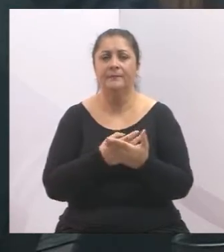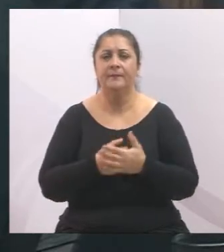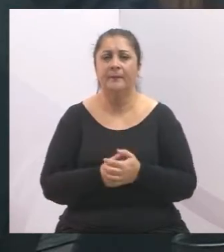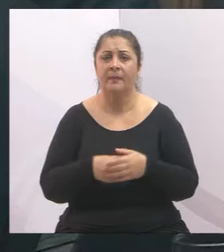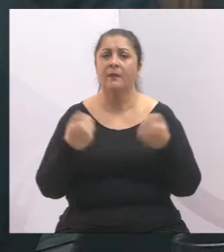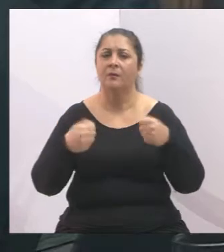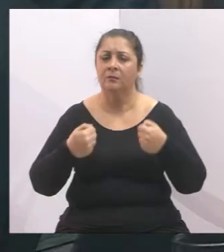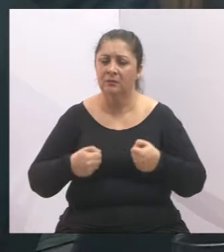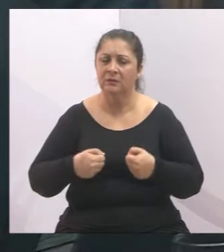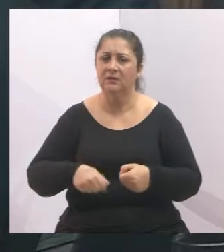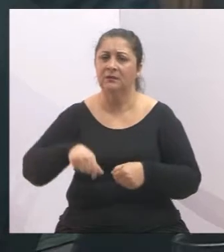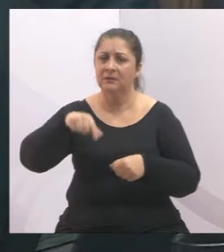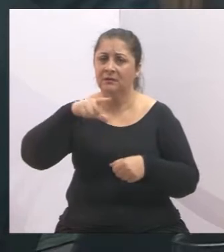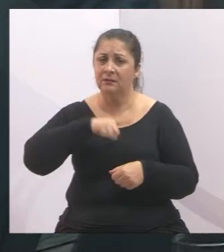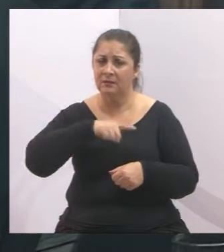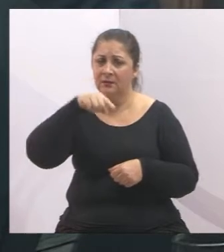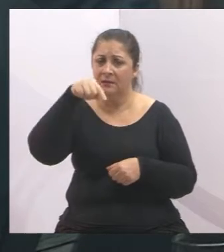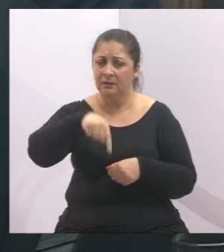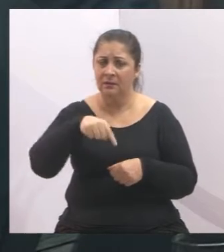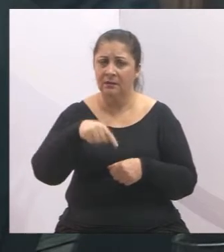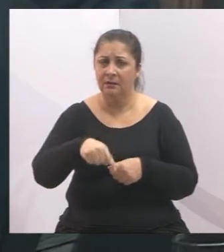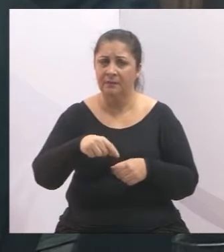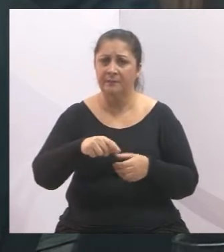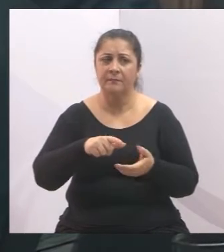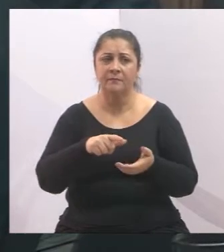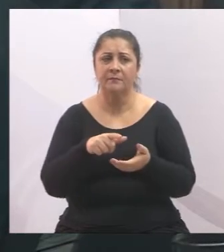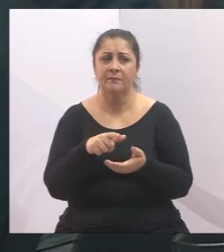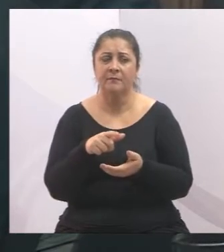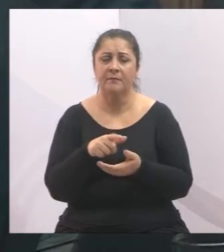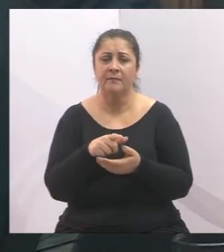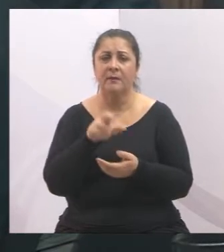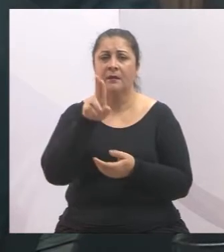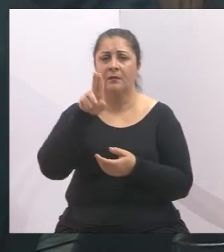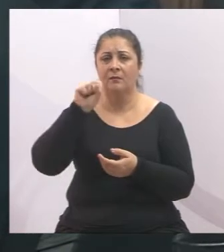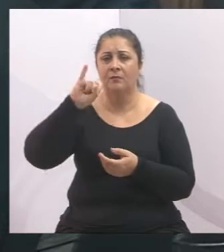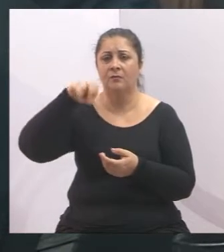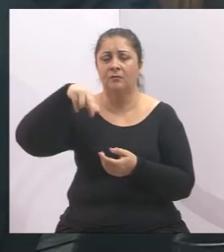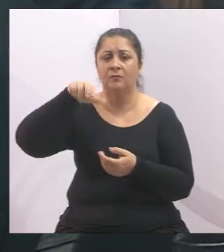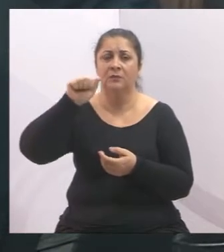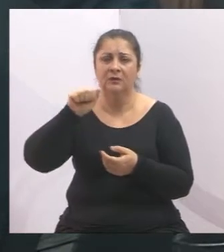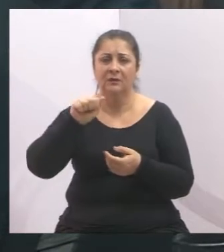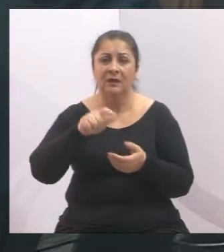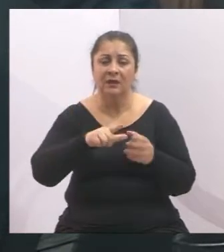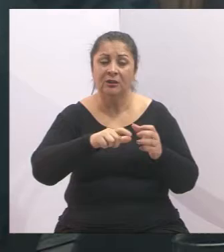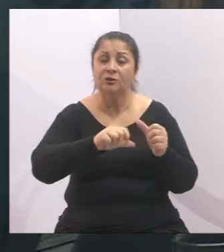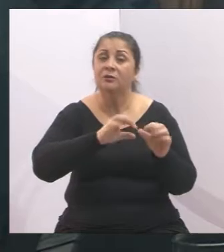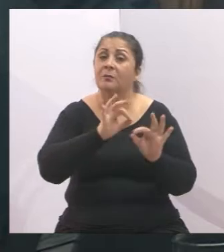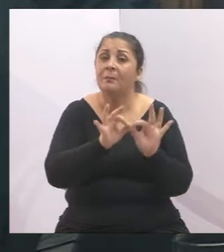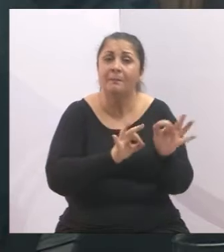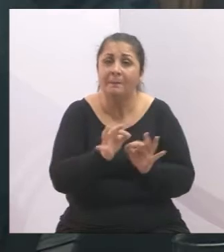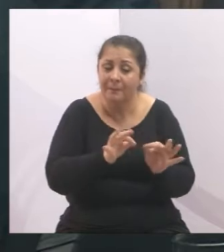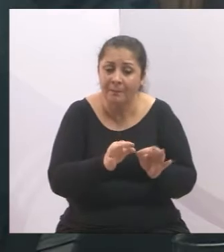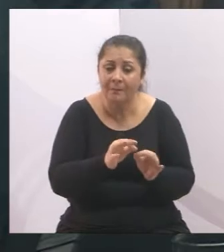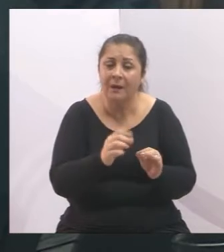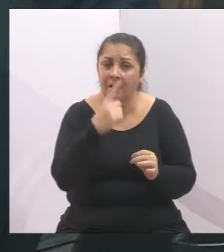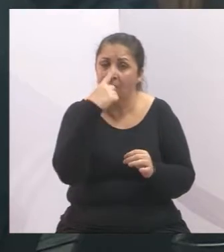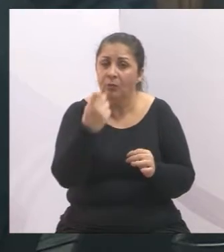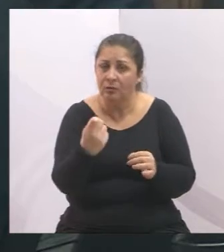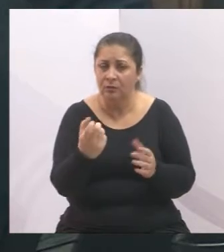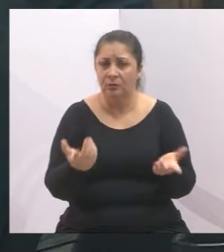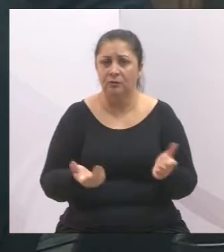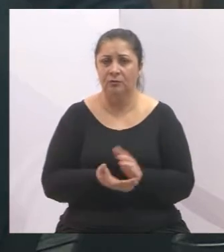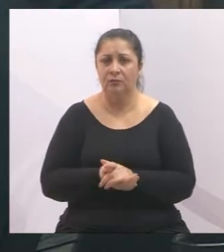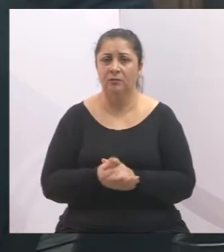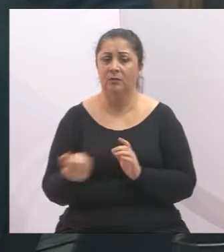definitivamente a coleta, a usina de biodigestão que é tão importante para o nosso